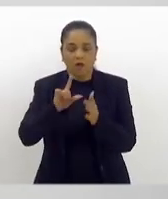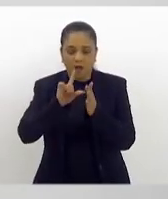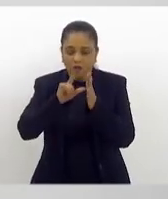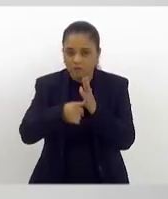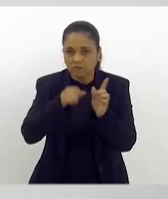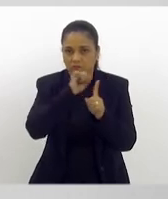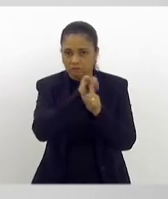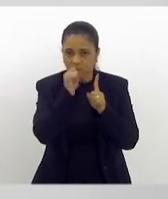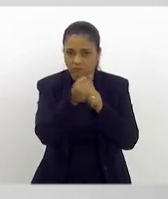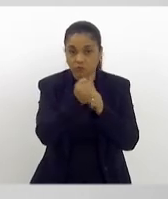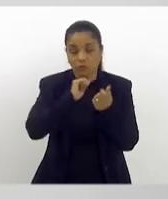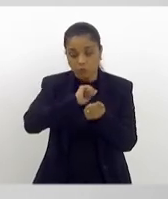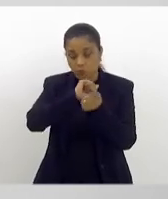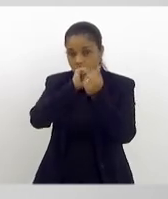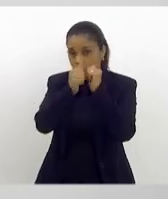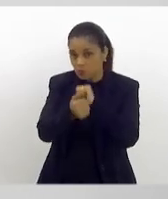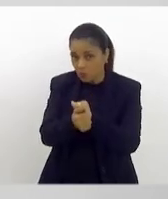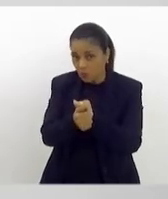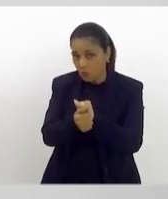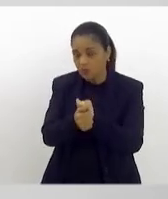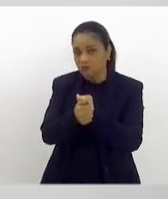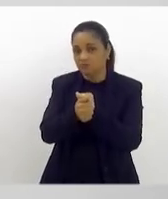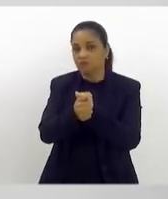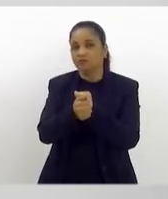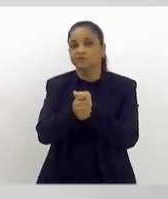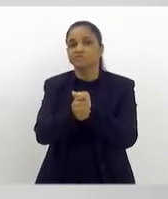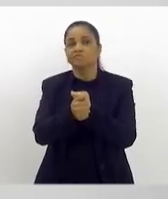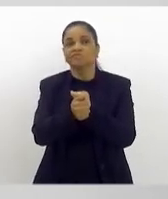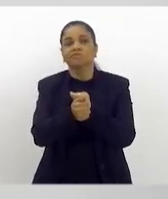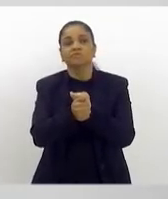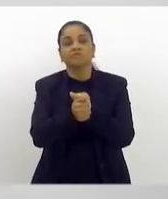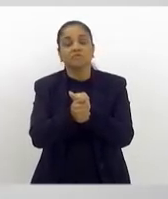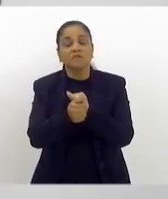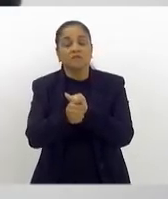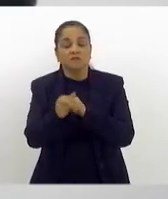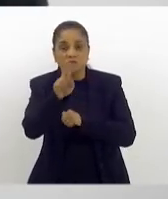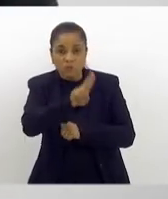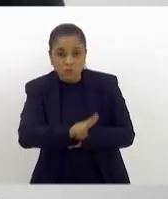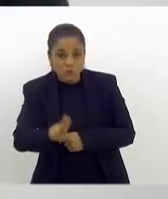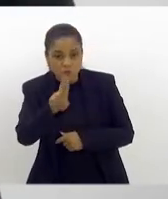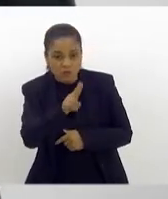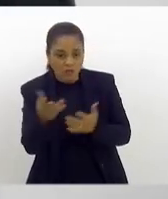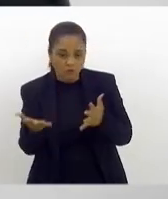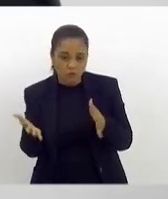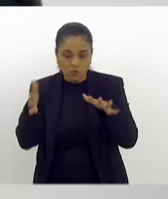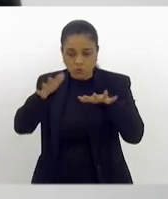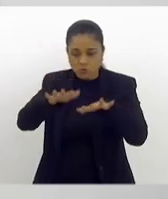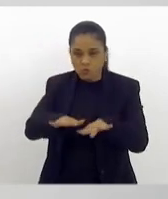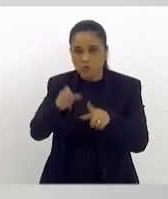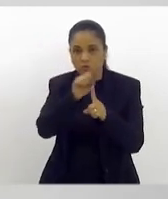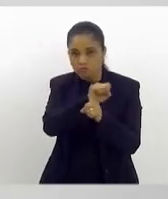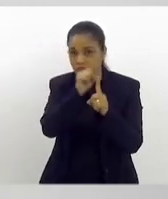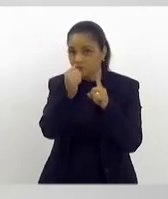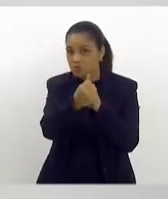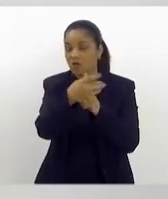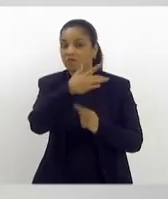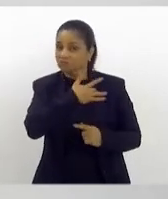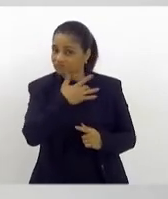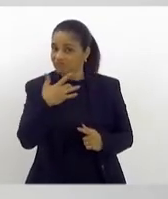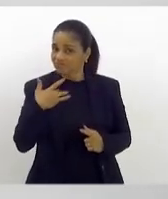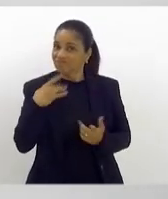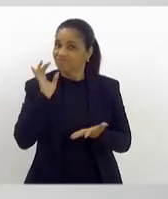O esporte já deveria ser, há muito tempo, uma ferramenta de inclusão social e de saúde